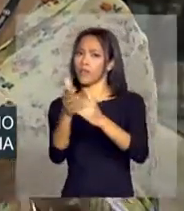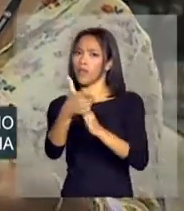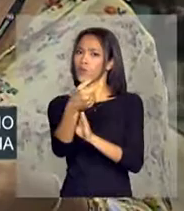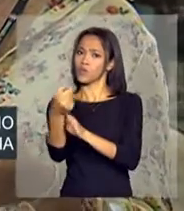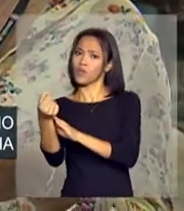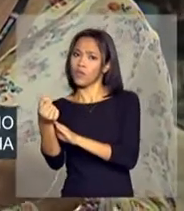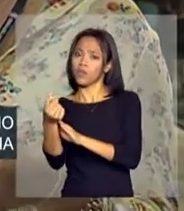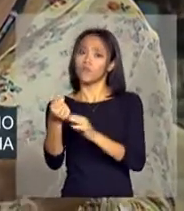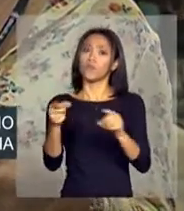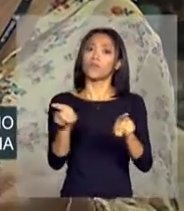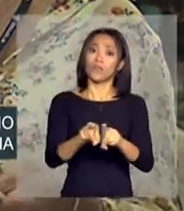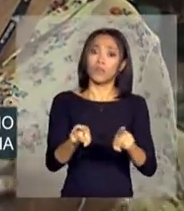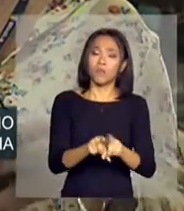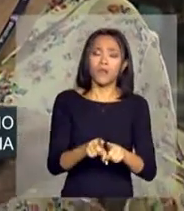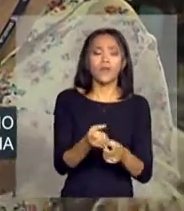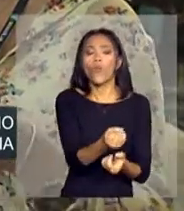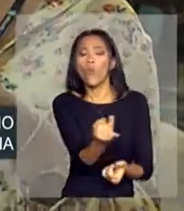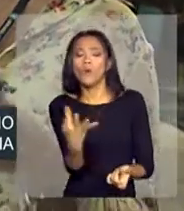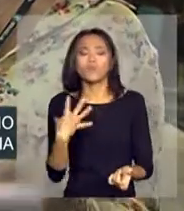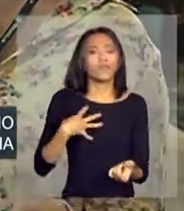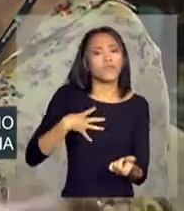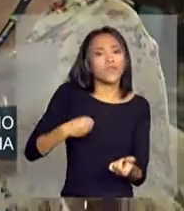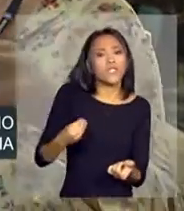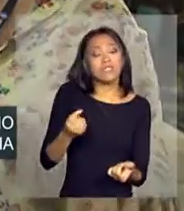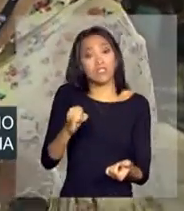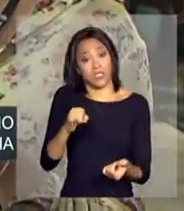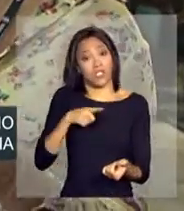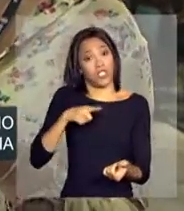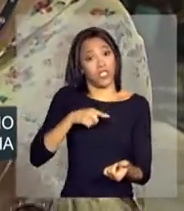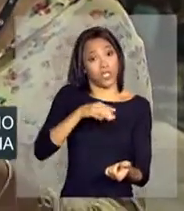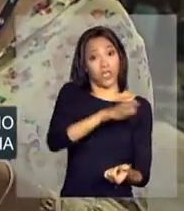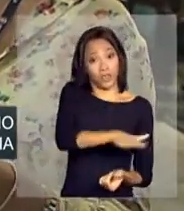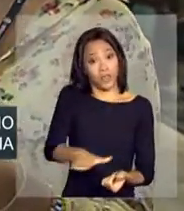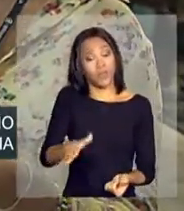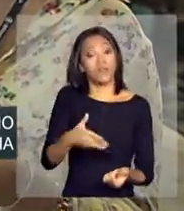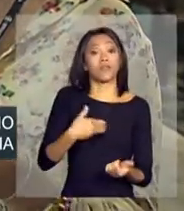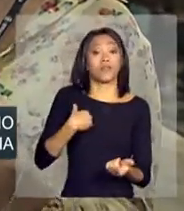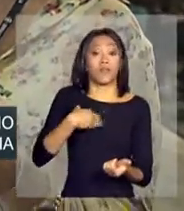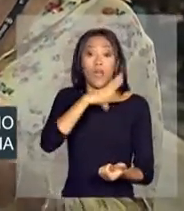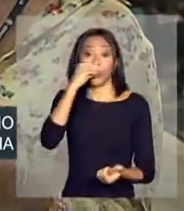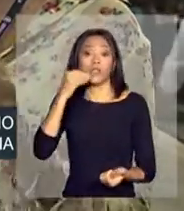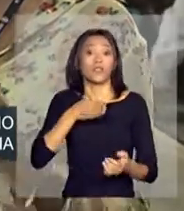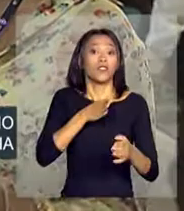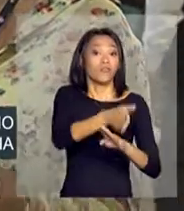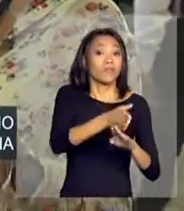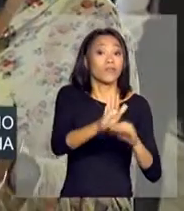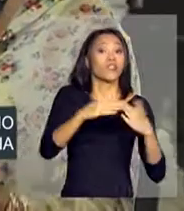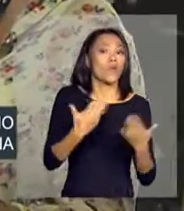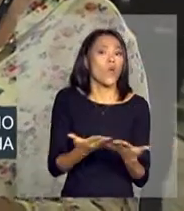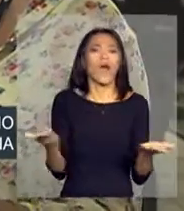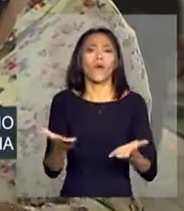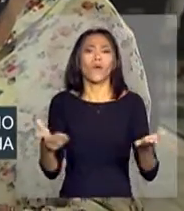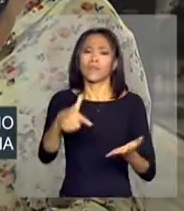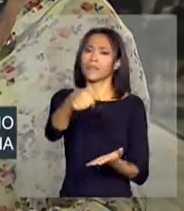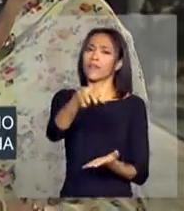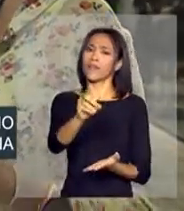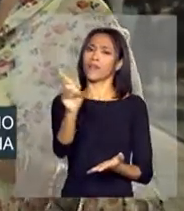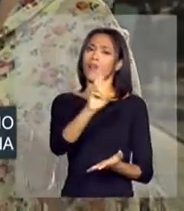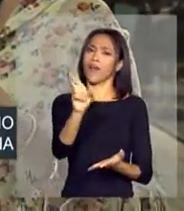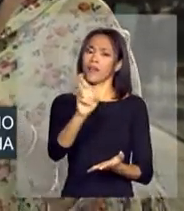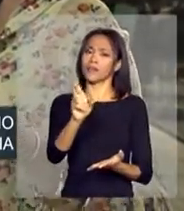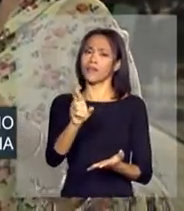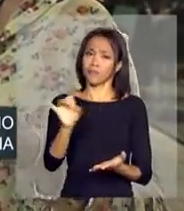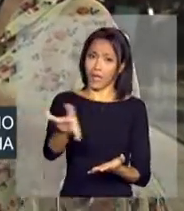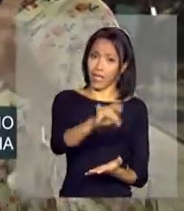de acordo com o número de filhos, se tinha crianças, se tinha adolescentes na escola, etc. Agora, para garantir, R 70 por pessoa,